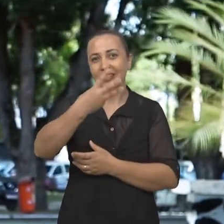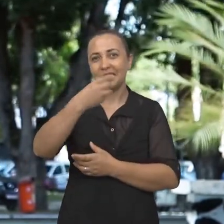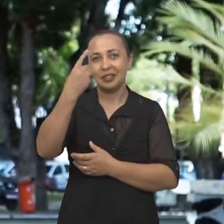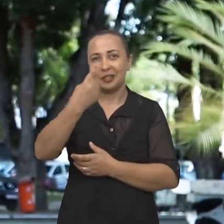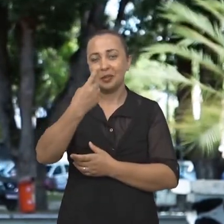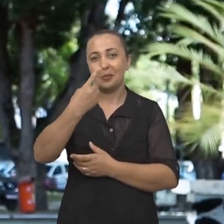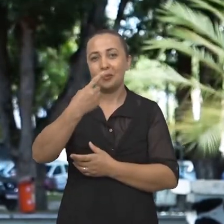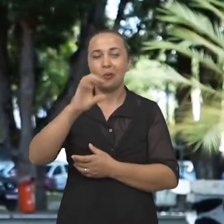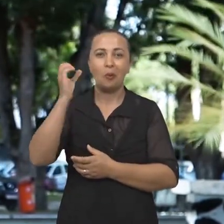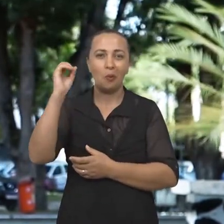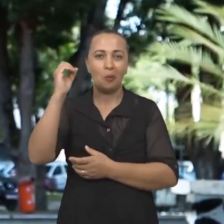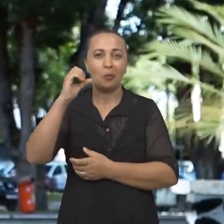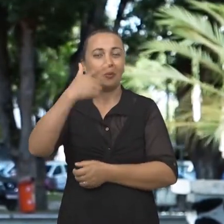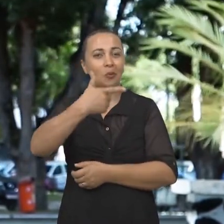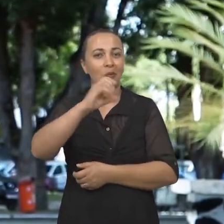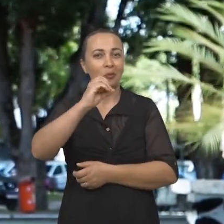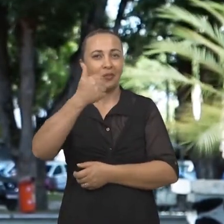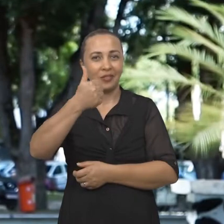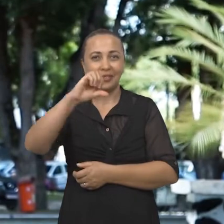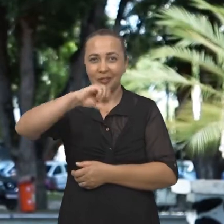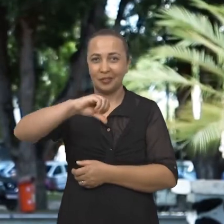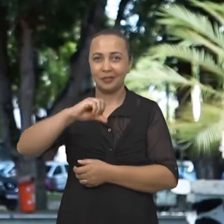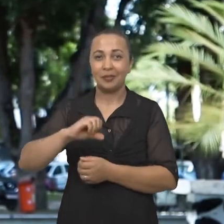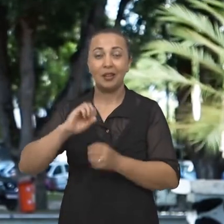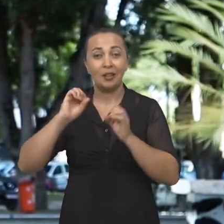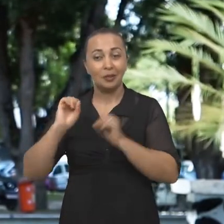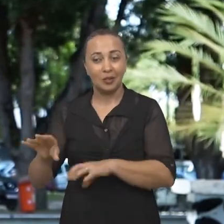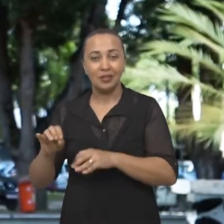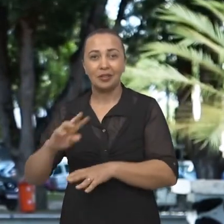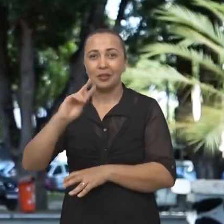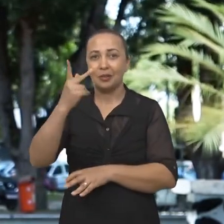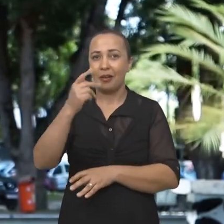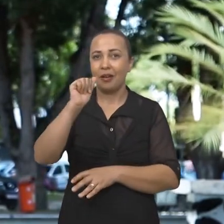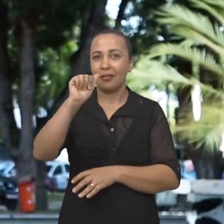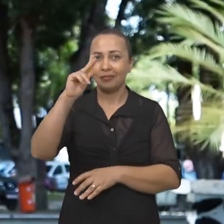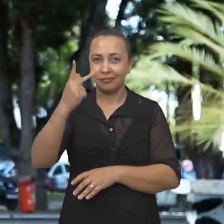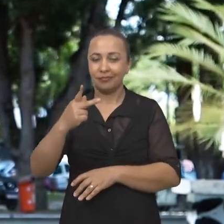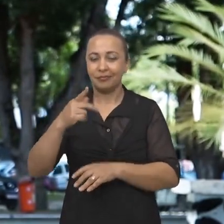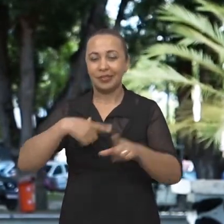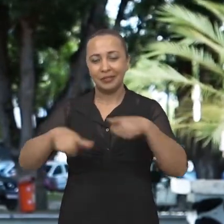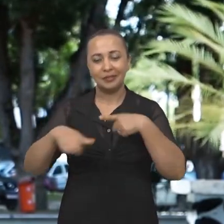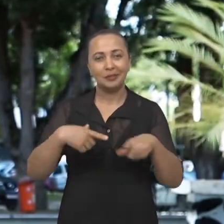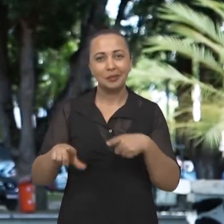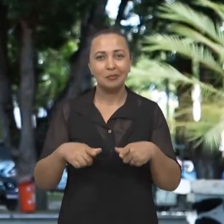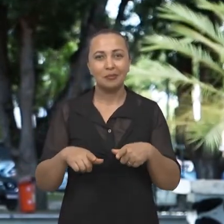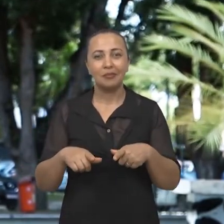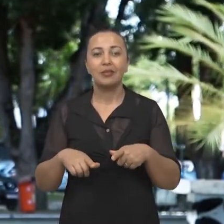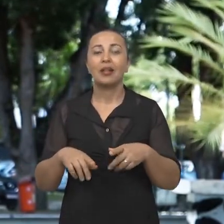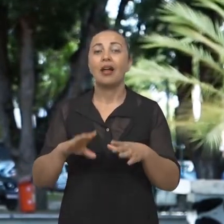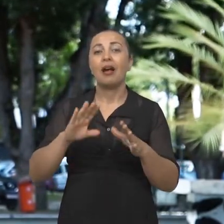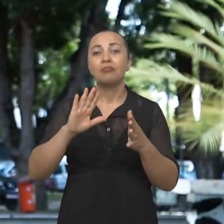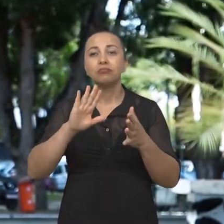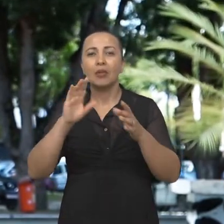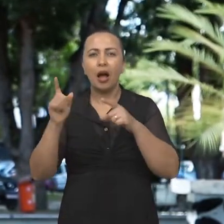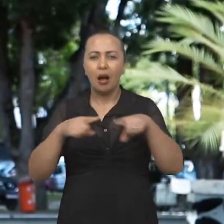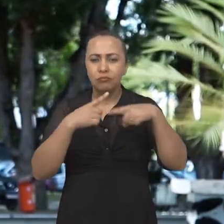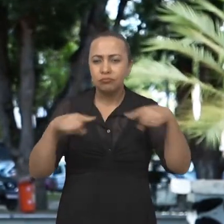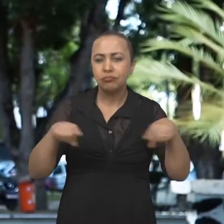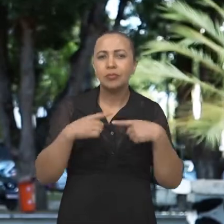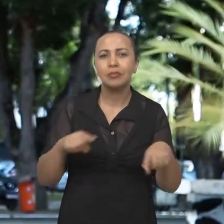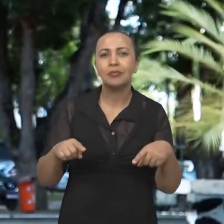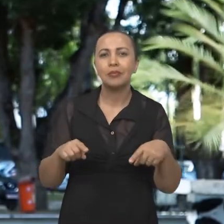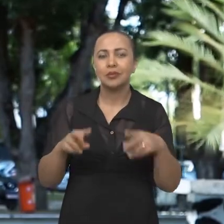outubro de 2019. E o objetivo do EducaRap, naquela época, era trabalhar o rap, ou o hip-hop, na